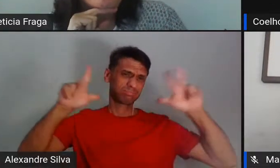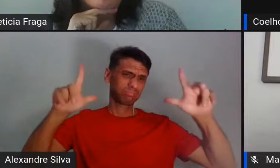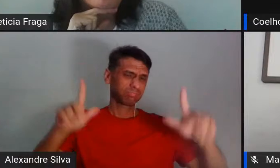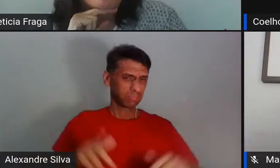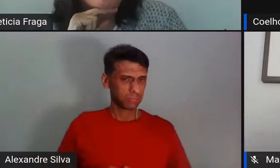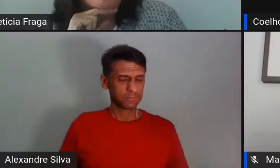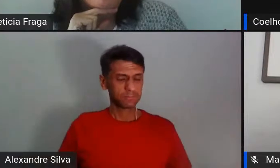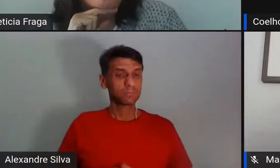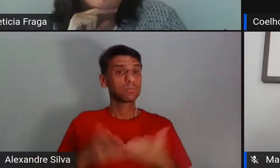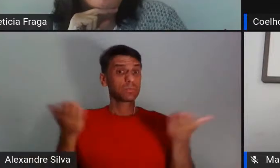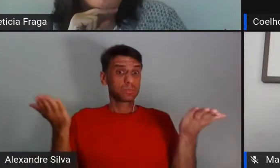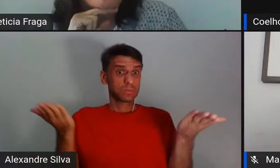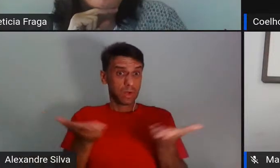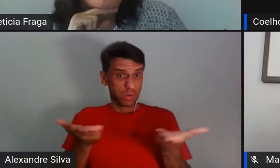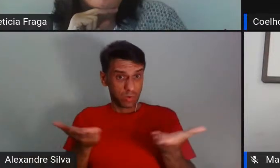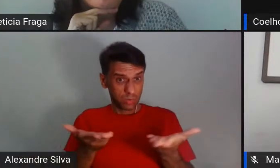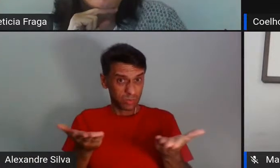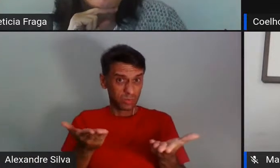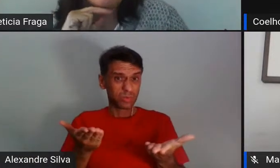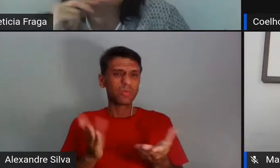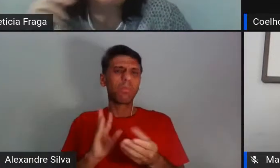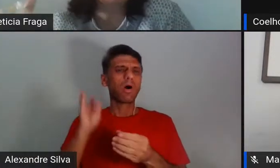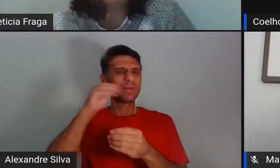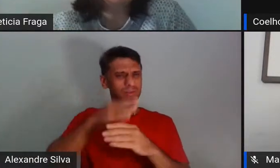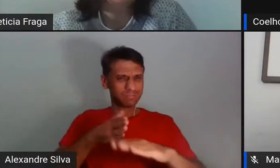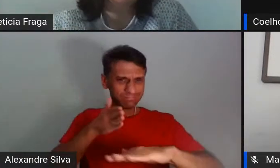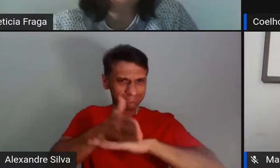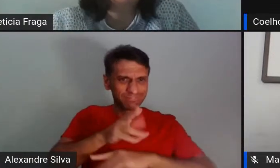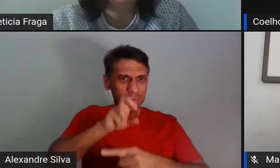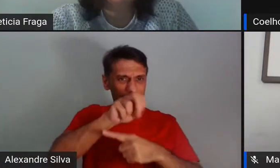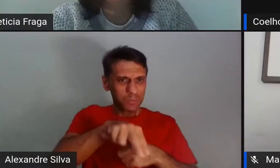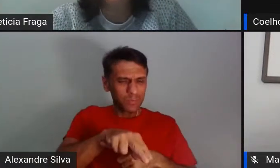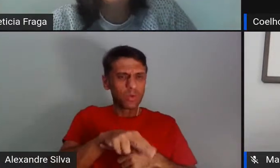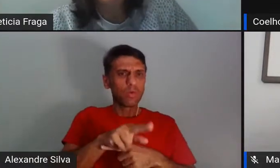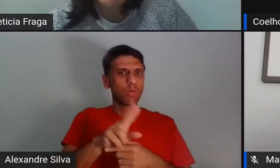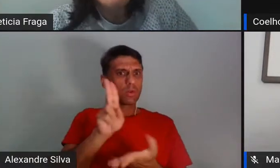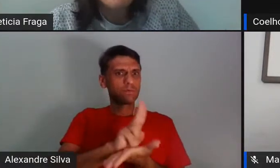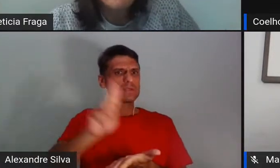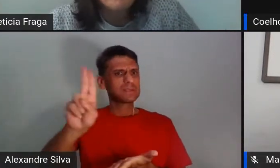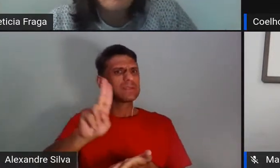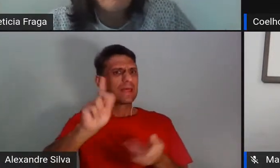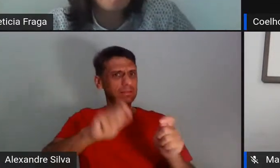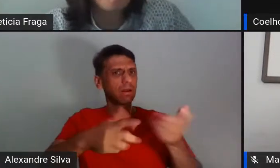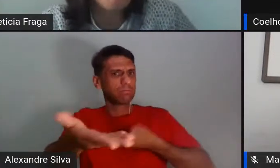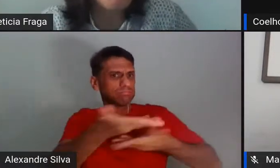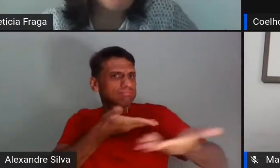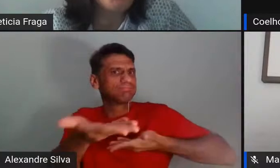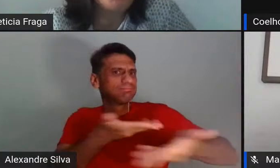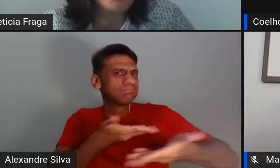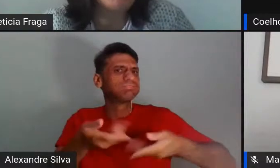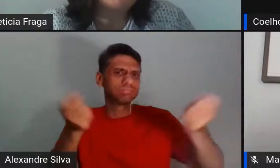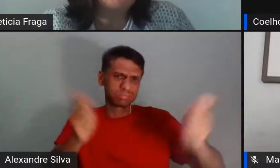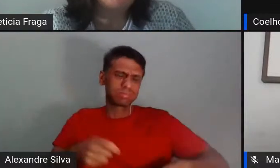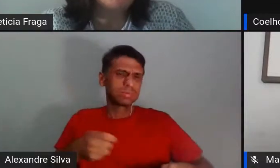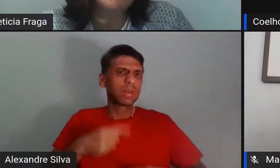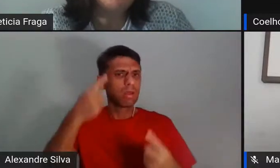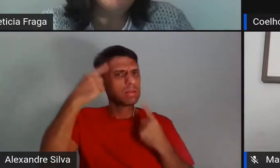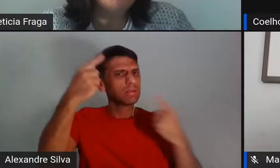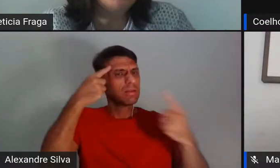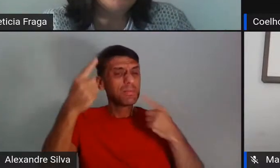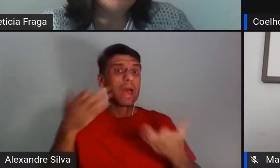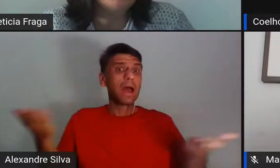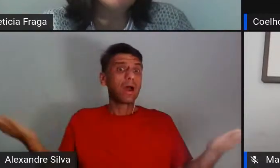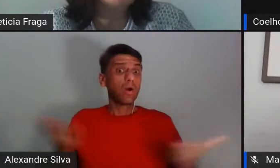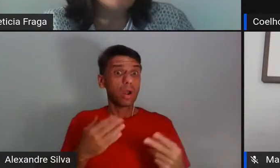agora, com a gente podendo entrar na universidade, a gente pode estar trocando essa ideia, né? De maneira assim, como se a gente pudesse agora estar sendo